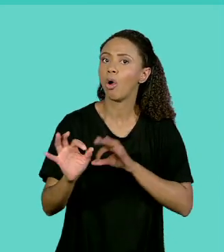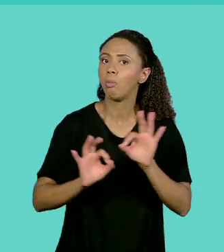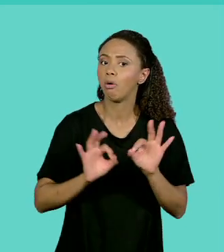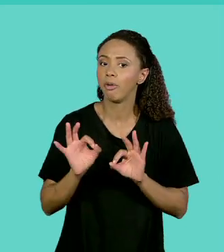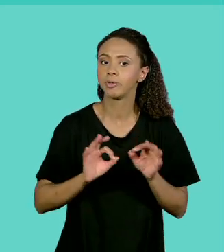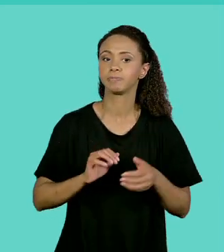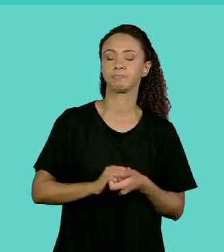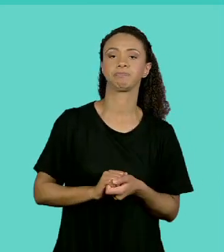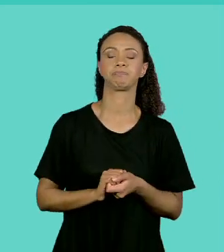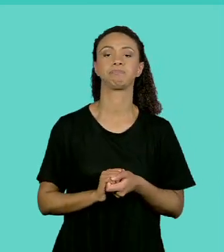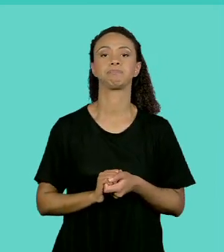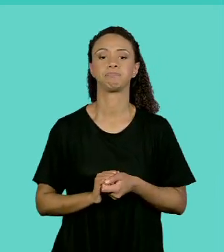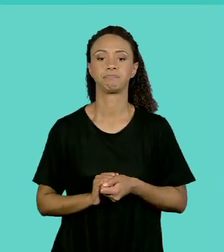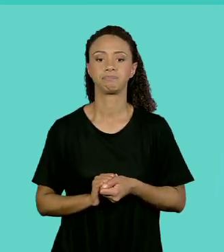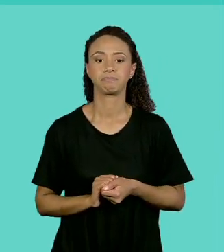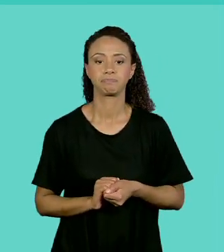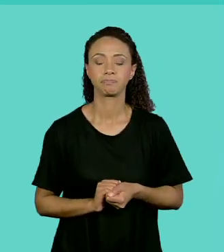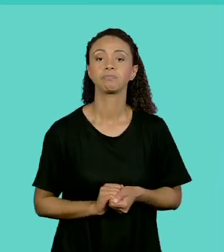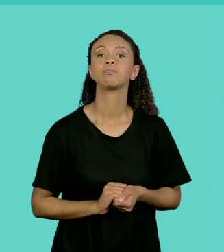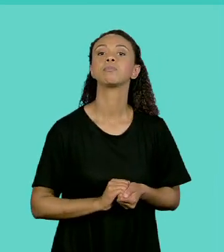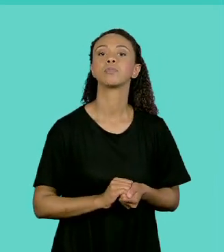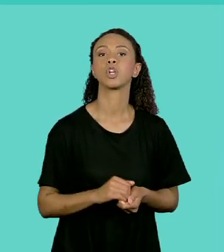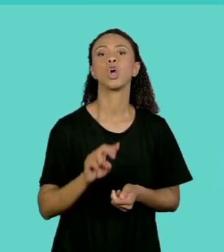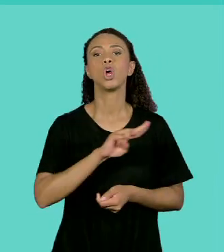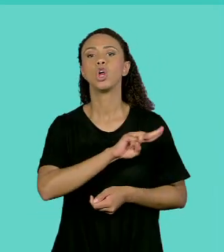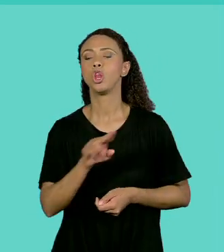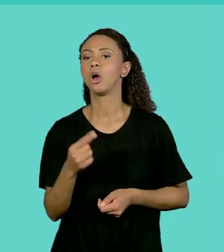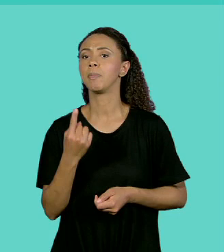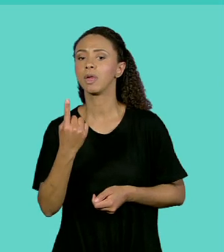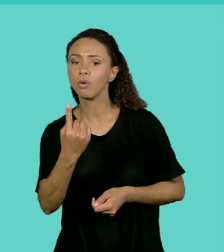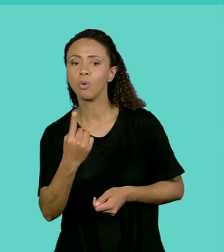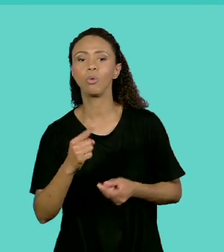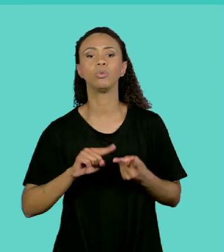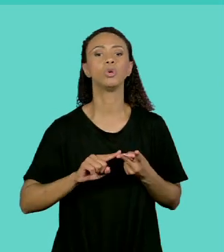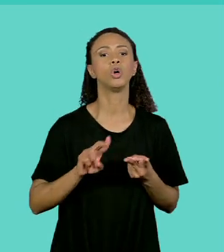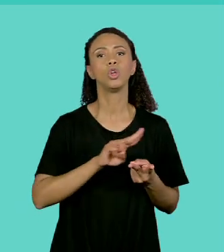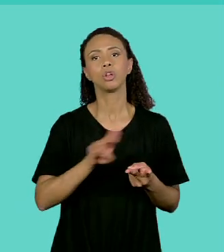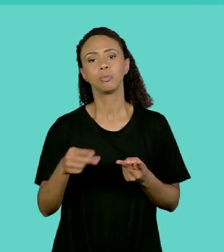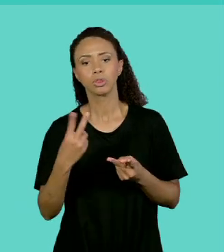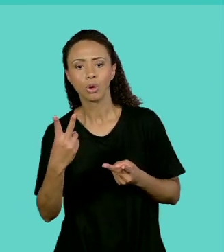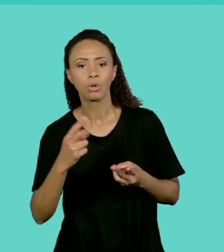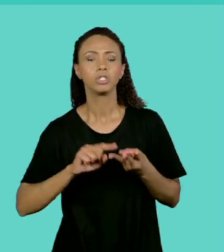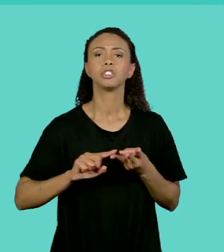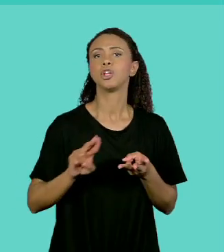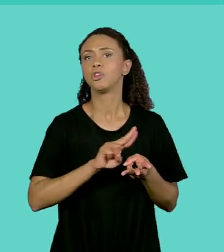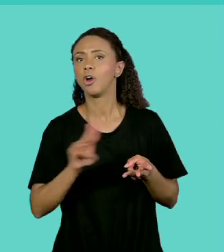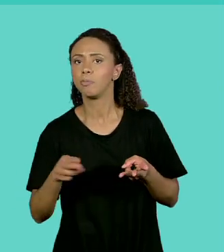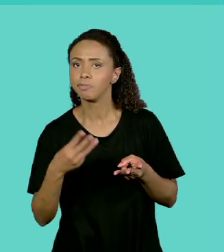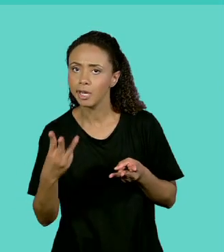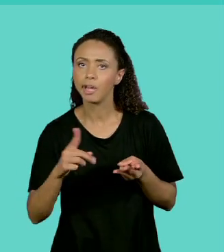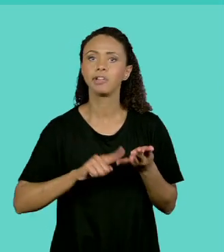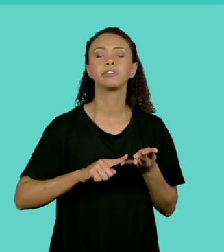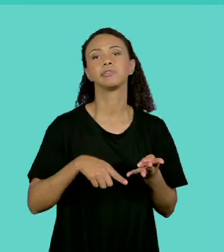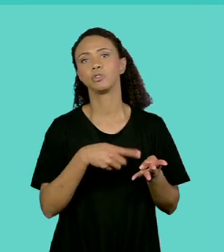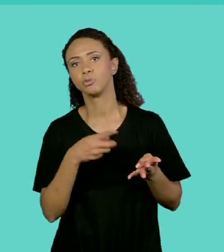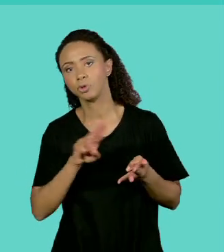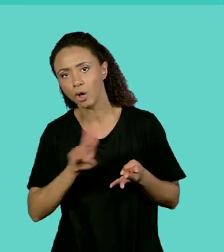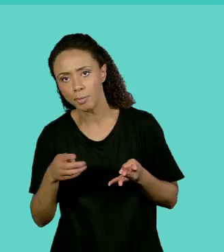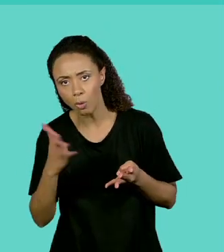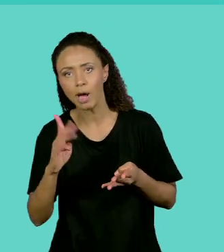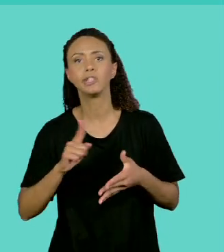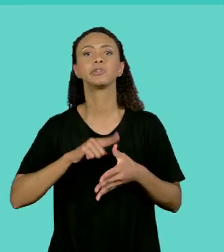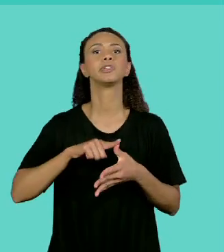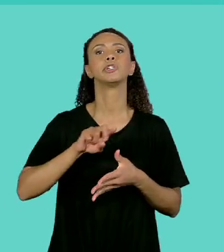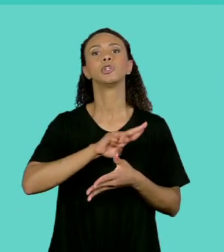iríamos declarar o nome 1 como caractere, o nome 2 como caractere, o nome 3 como caractere, o nome 4, o nome 5 e teríamos um